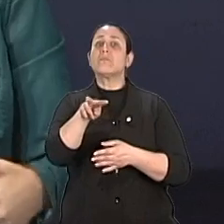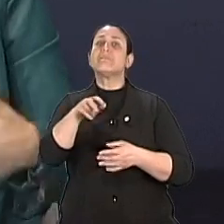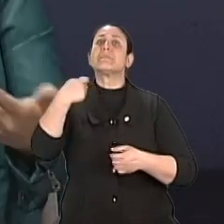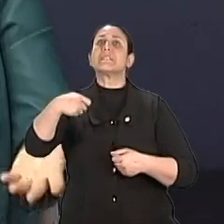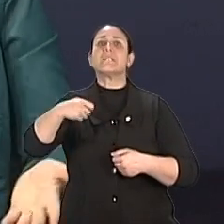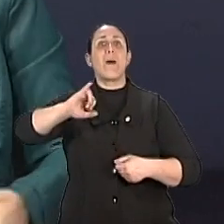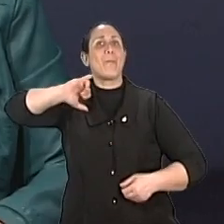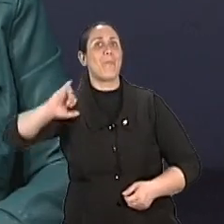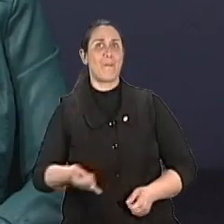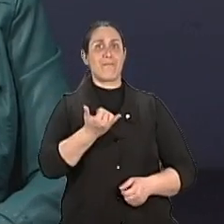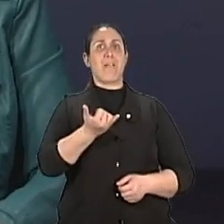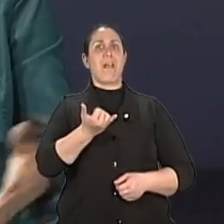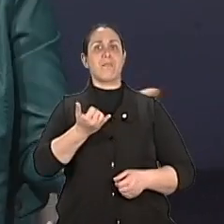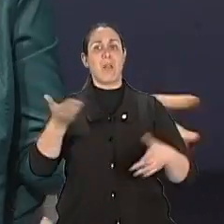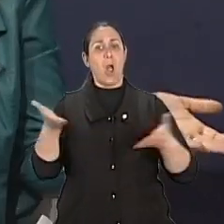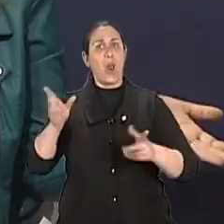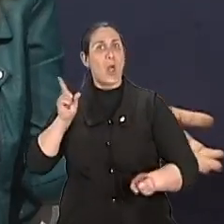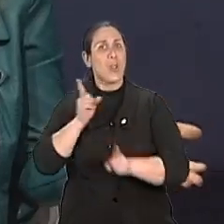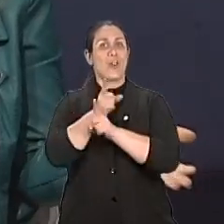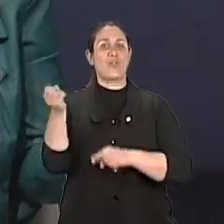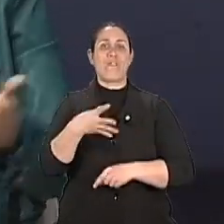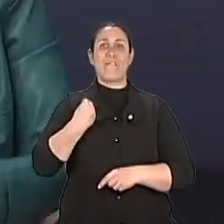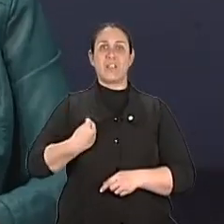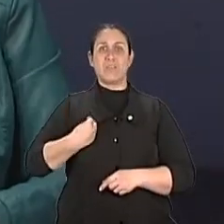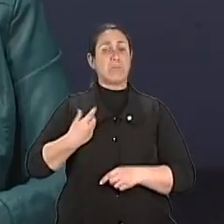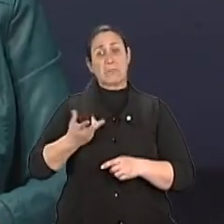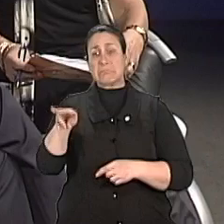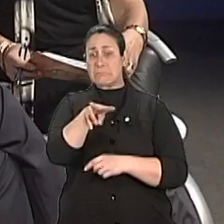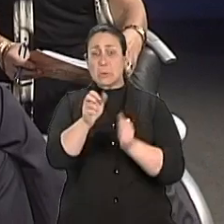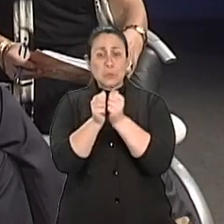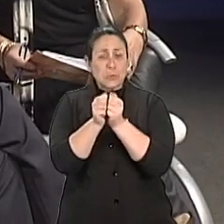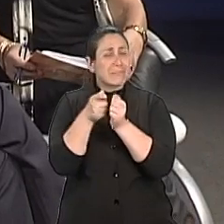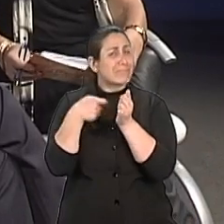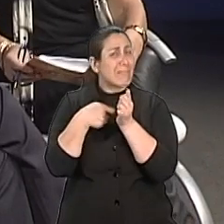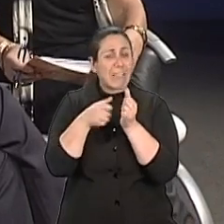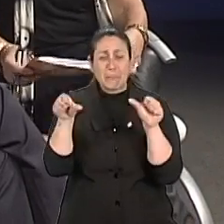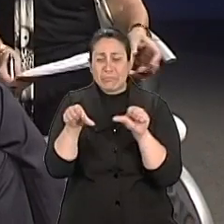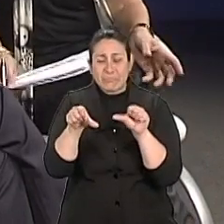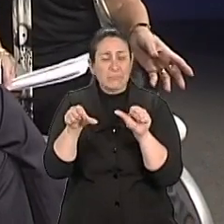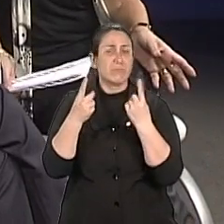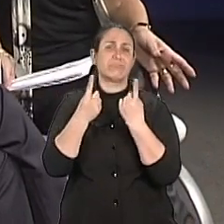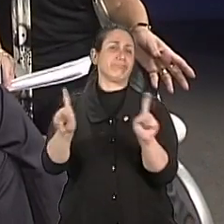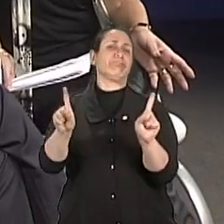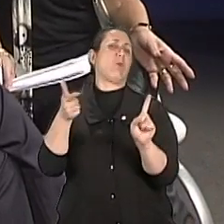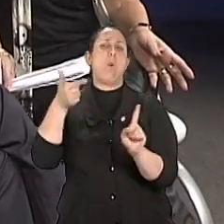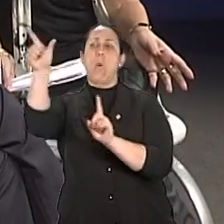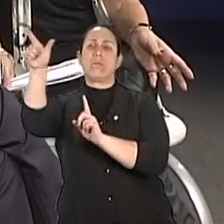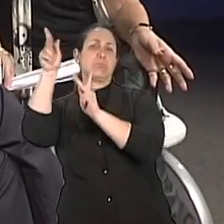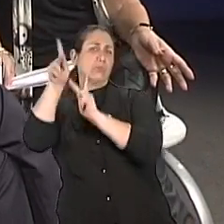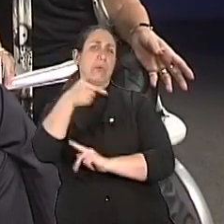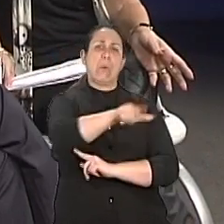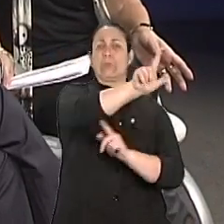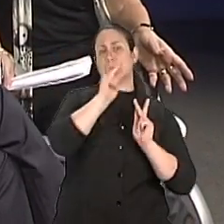de encontrar uma nova vida, talvez com novos parceiros ou não. E por que será que é difícil para os filhos? Os filhos já são adultos, né? Quando os